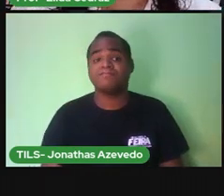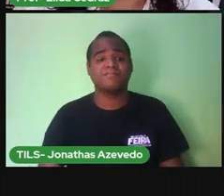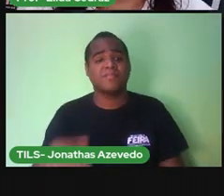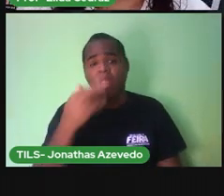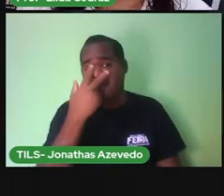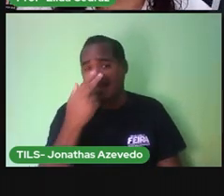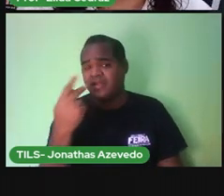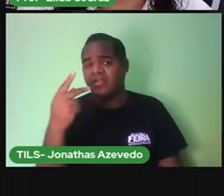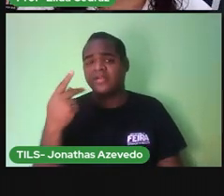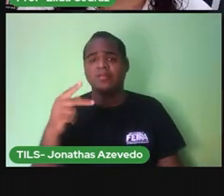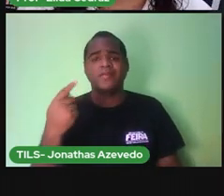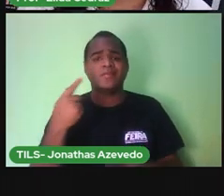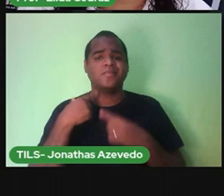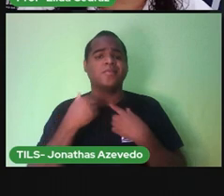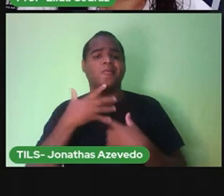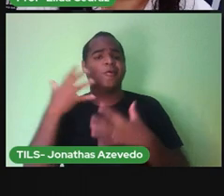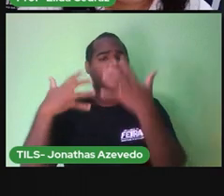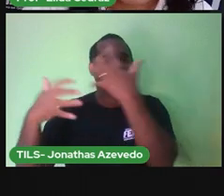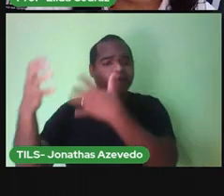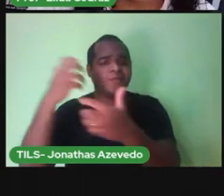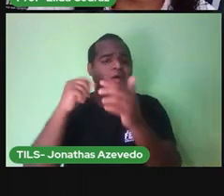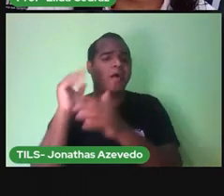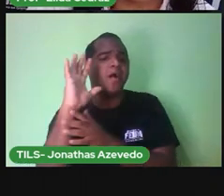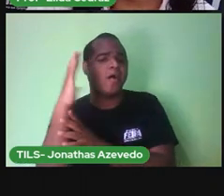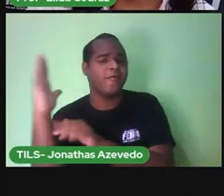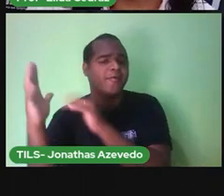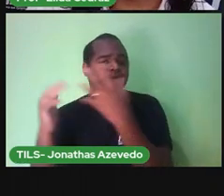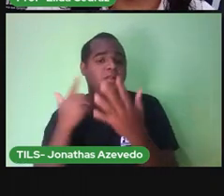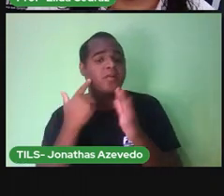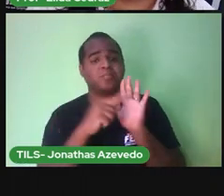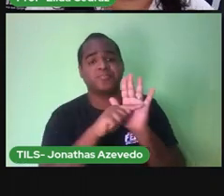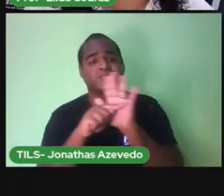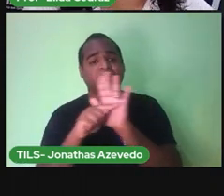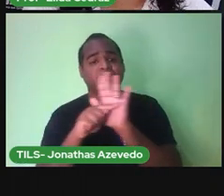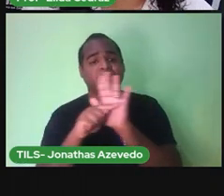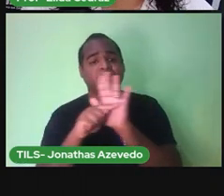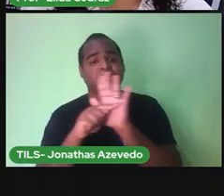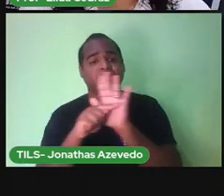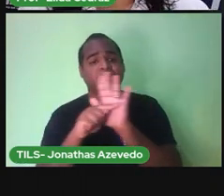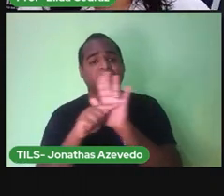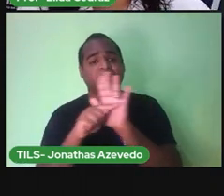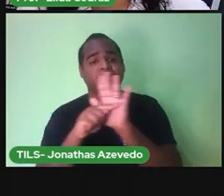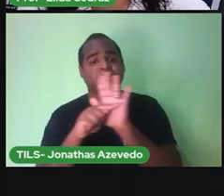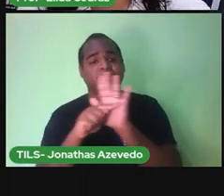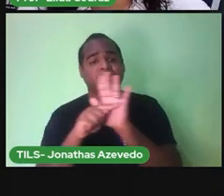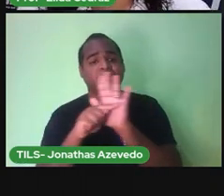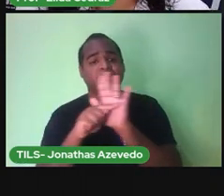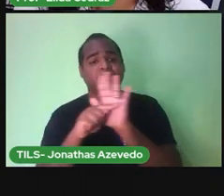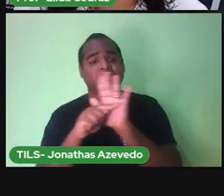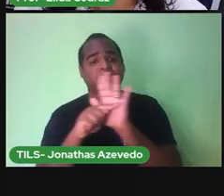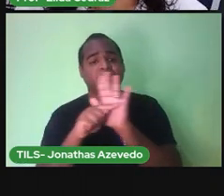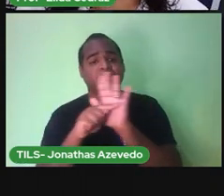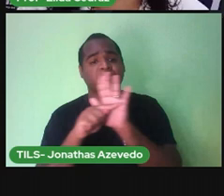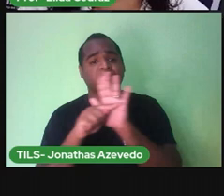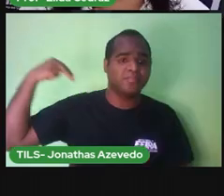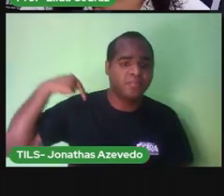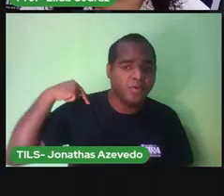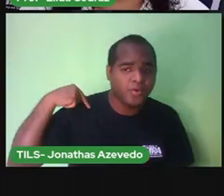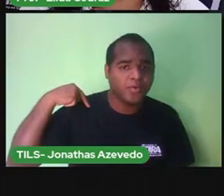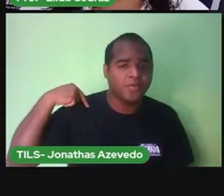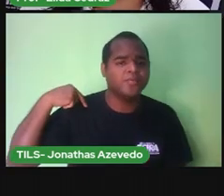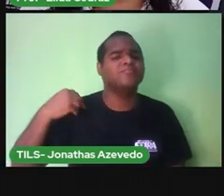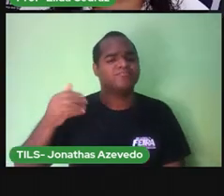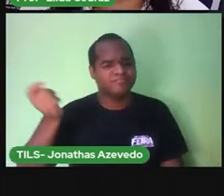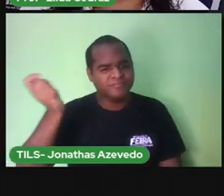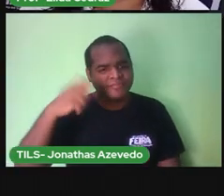E eles vão me ajudar a soltá-la. Você quer vir também? Claro, suba no meu costado e vamos lá,